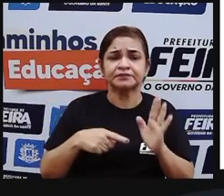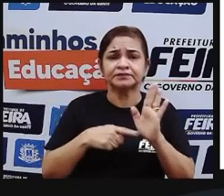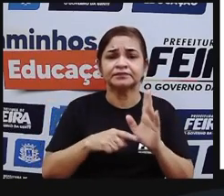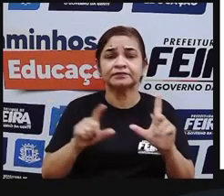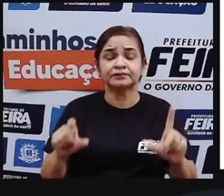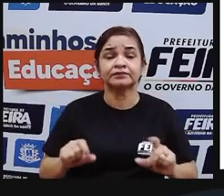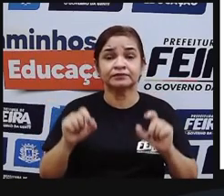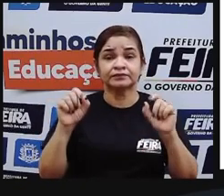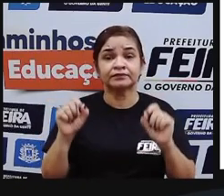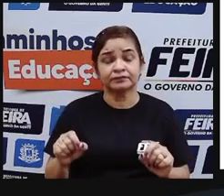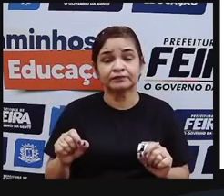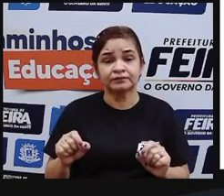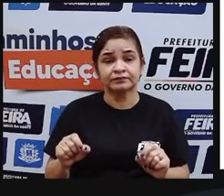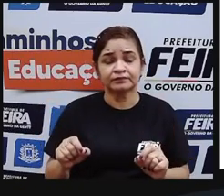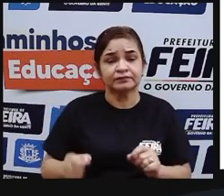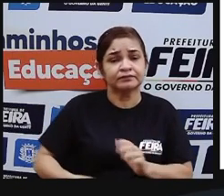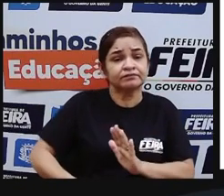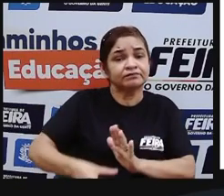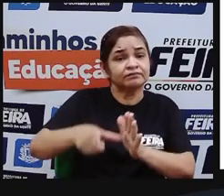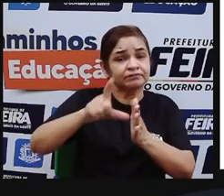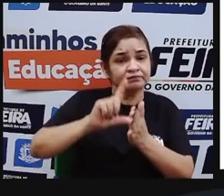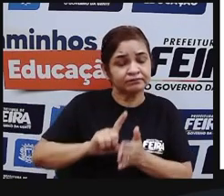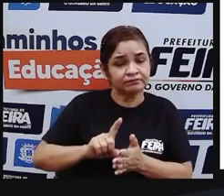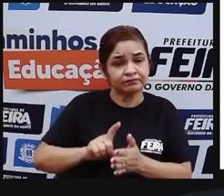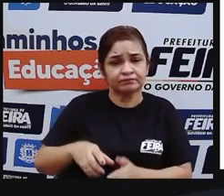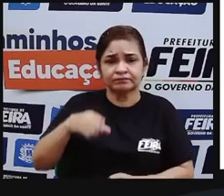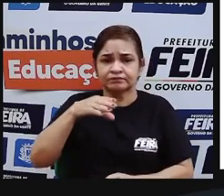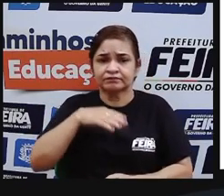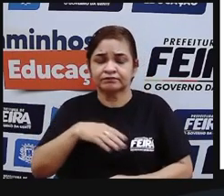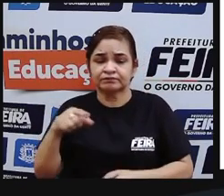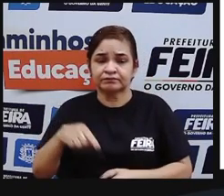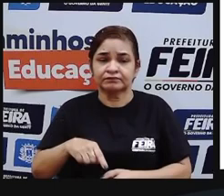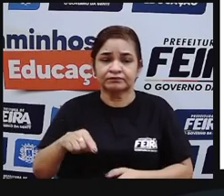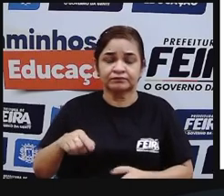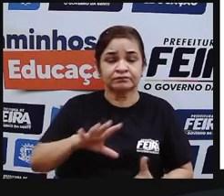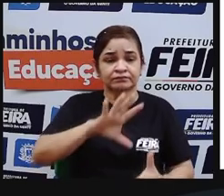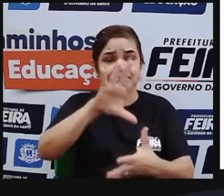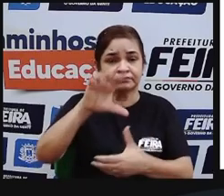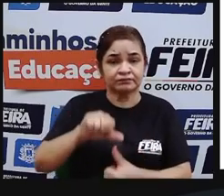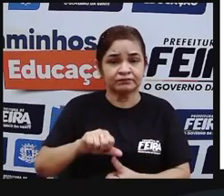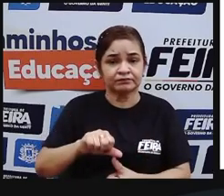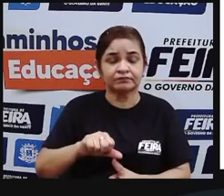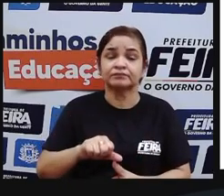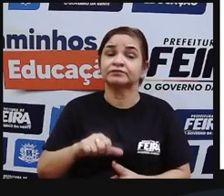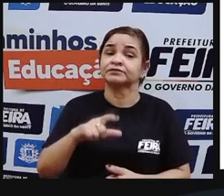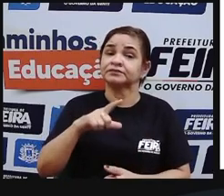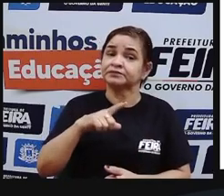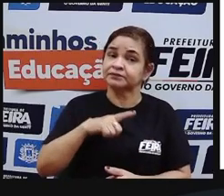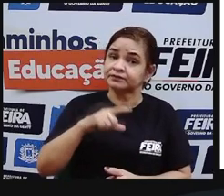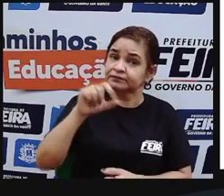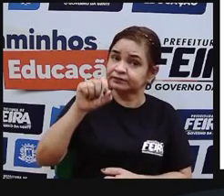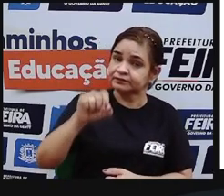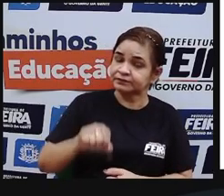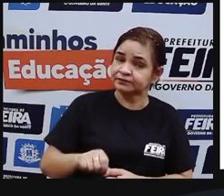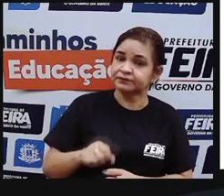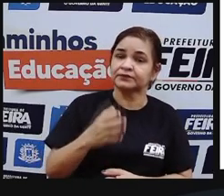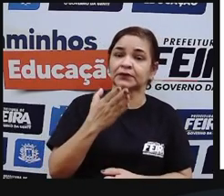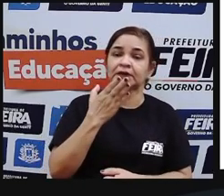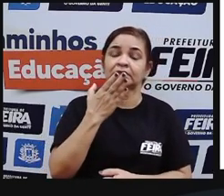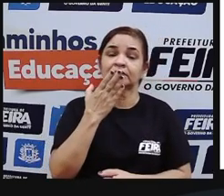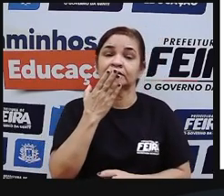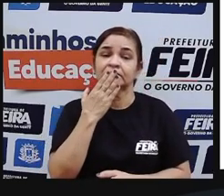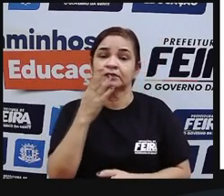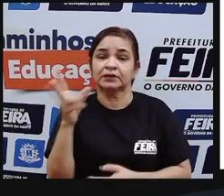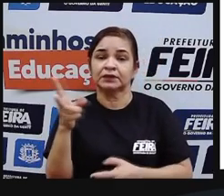a gente que muito antes da chegada dos europeus à América, essas terras já eram habitadas por povos, como